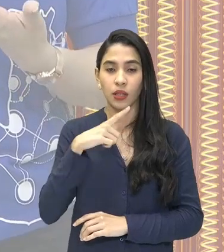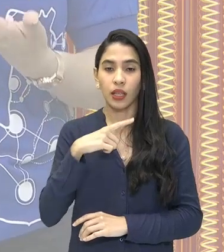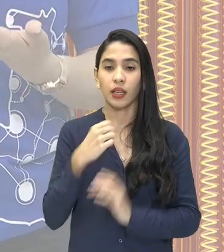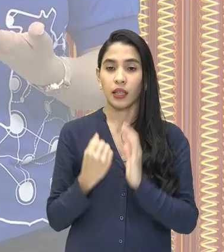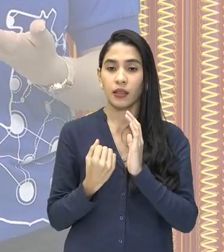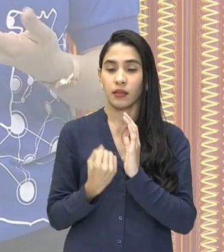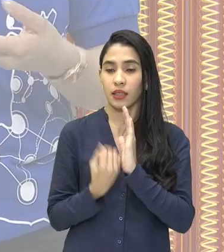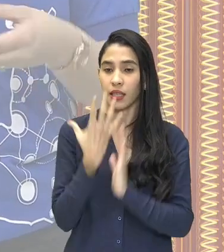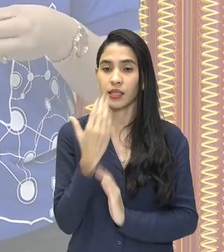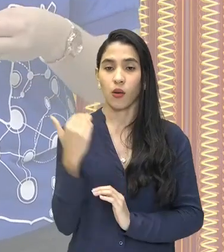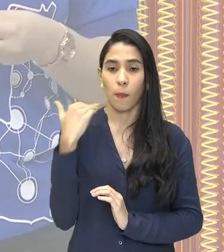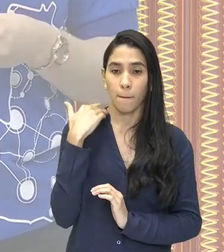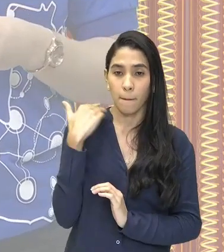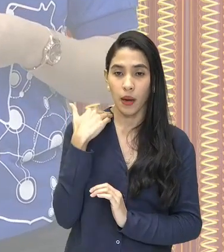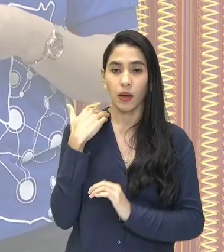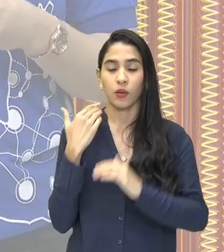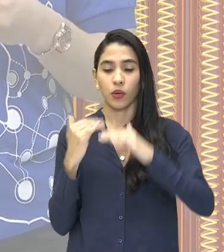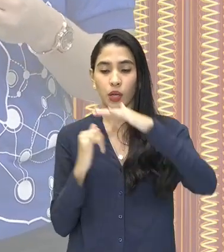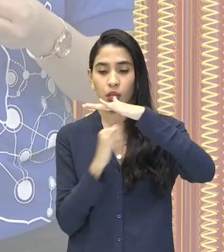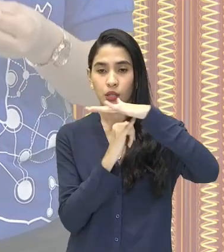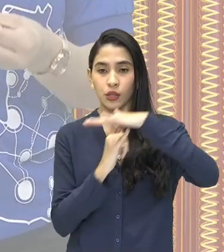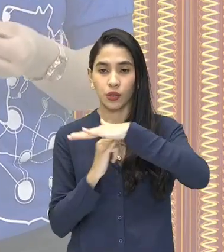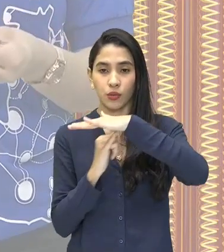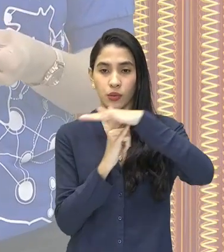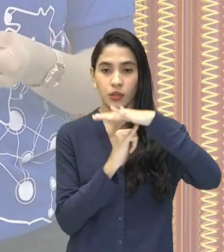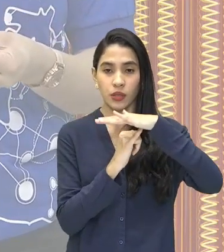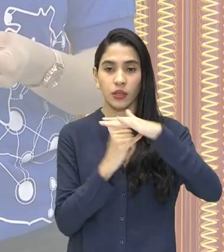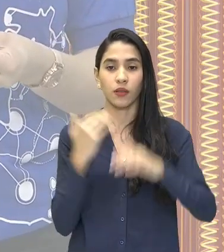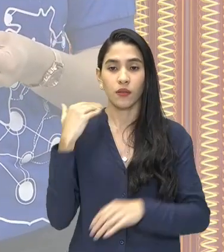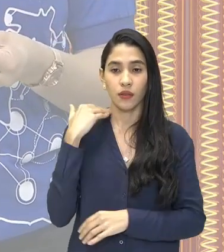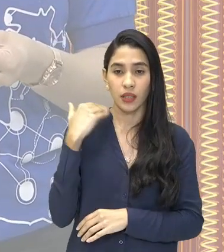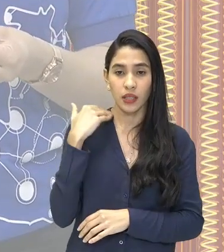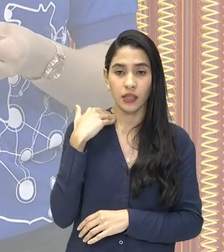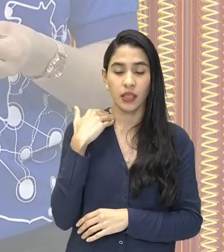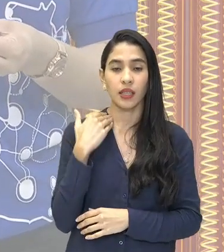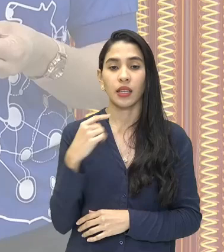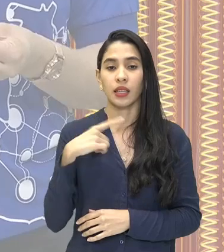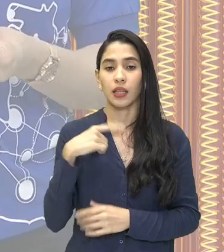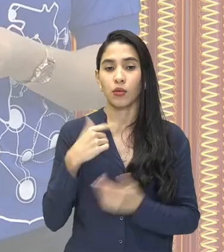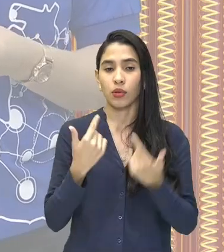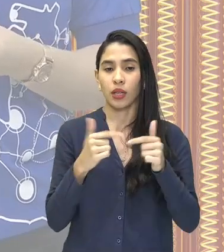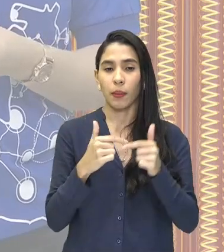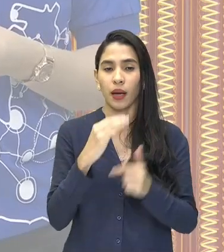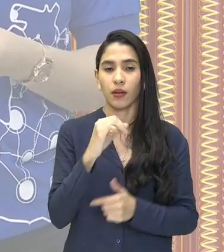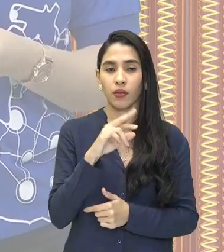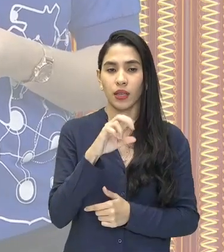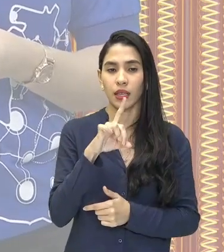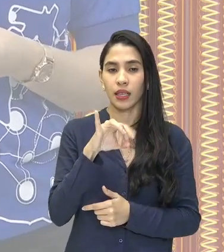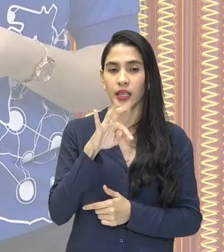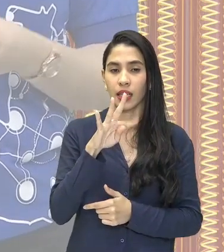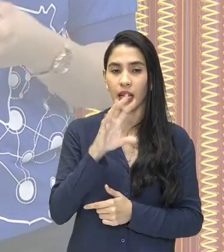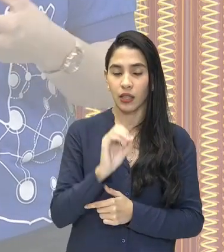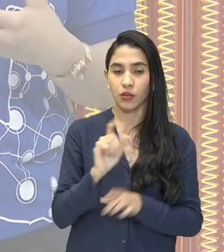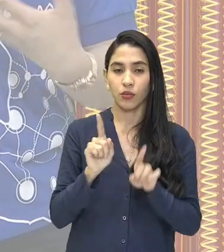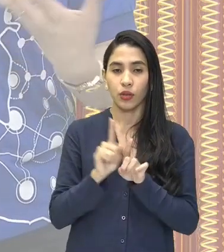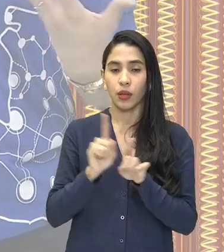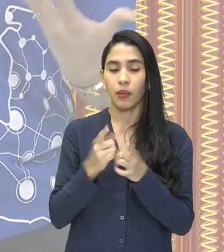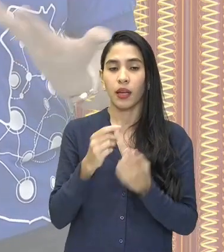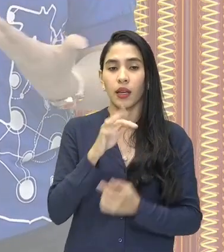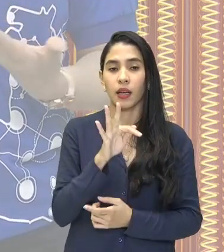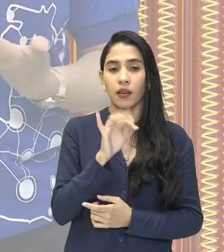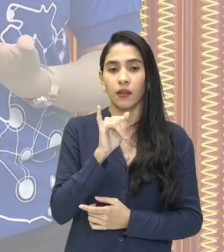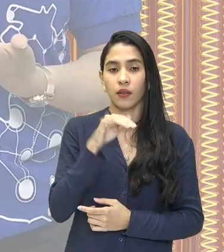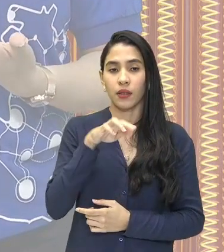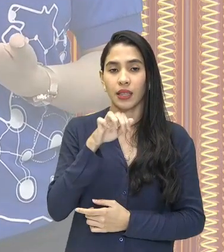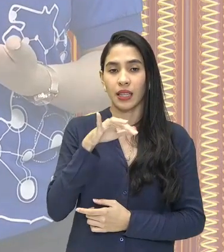instituições financeiras, que vai começar a trabalhar com o sistema de créditos, certo? E também de financiamentos. E nesse